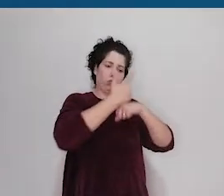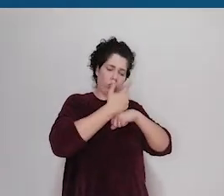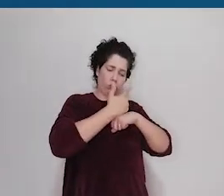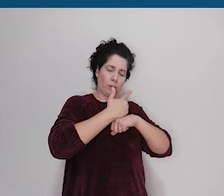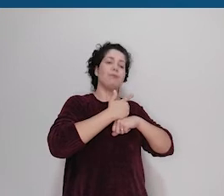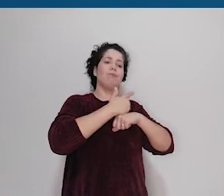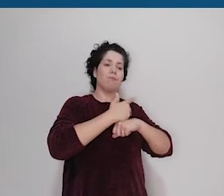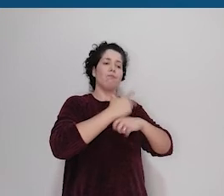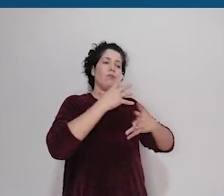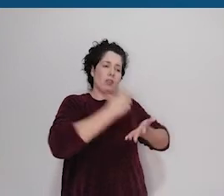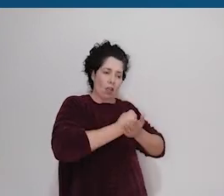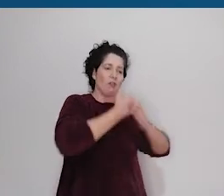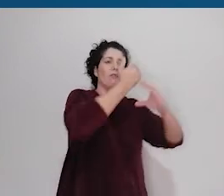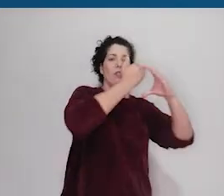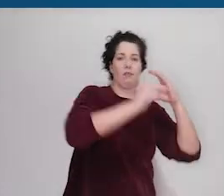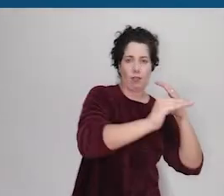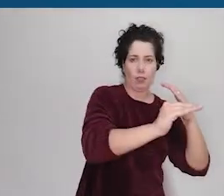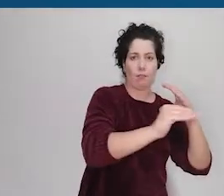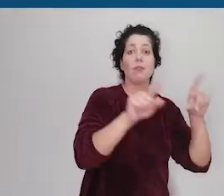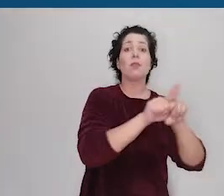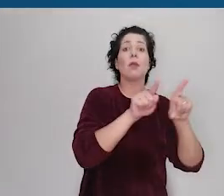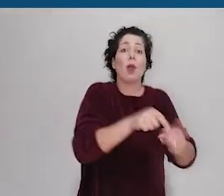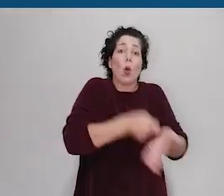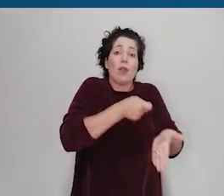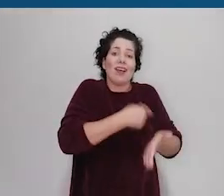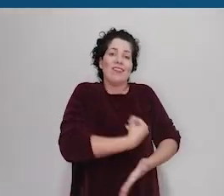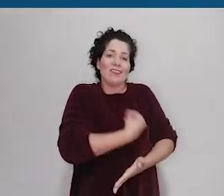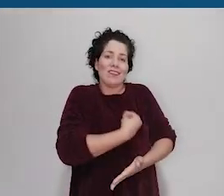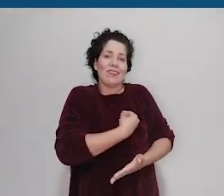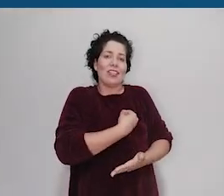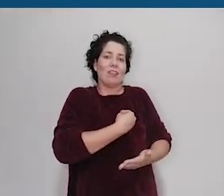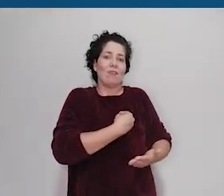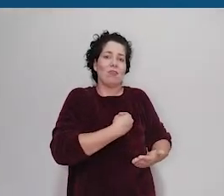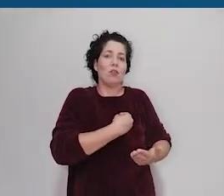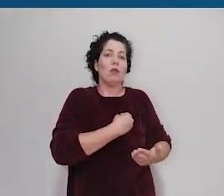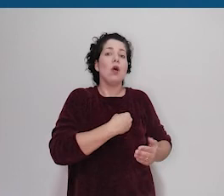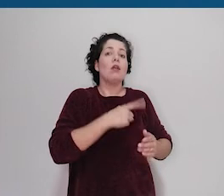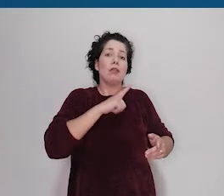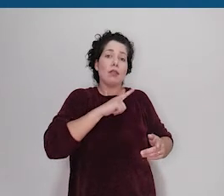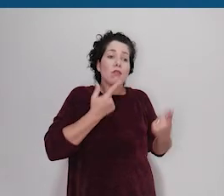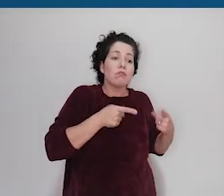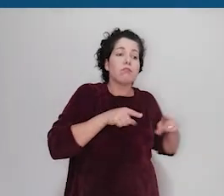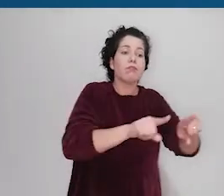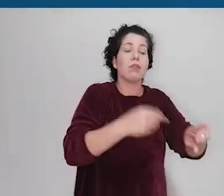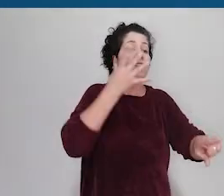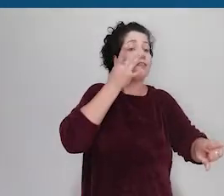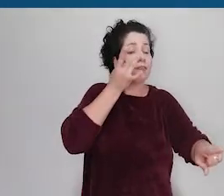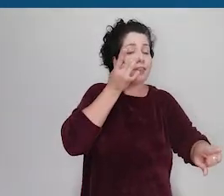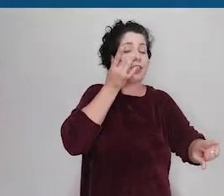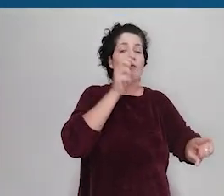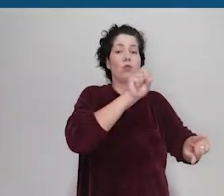além de também ser obrigatória a participação nas rodas de conversa que ocorrerão de forma